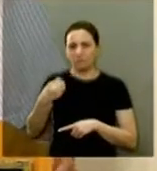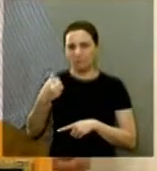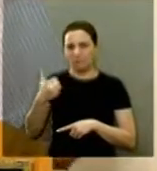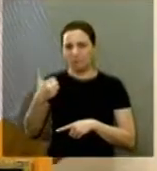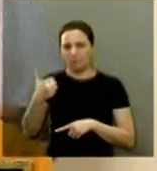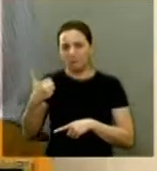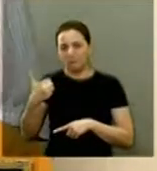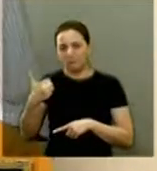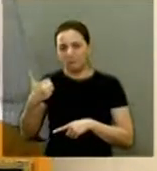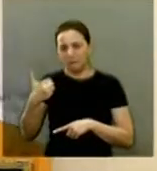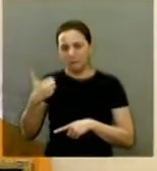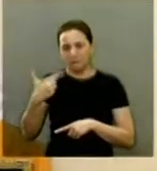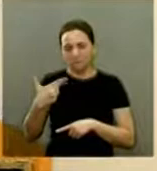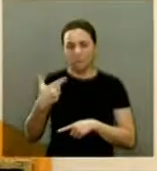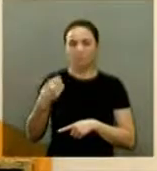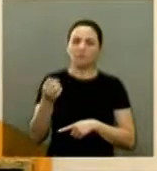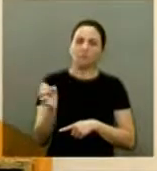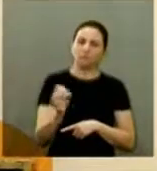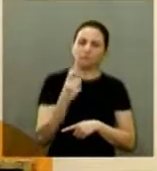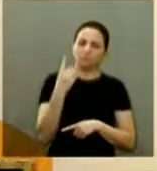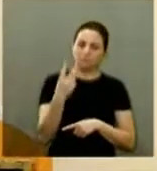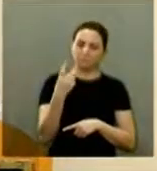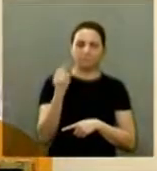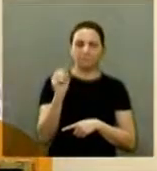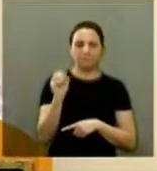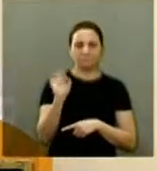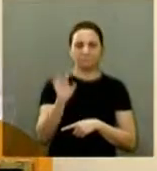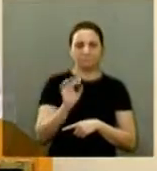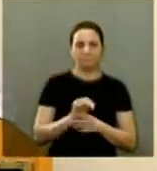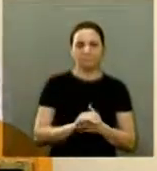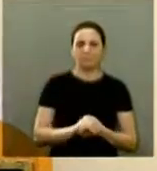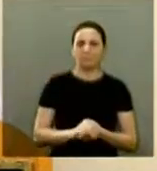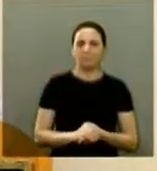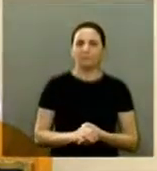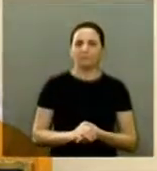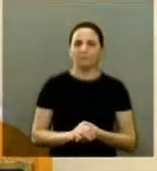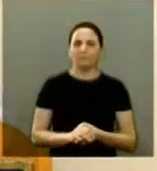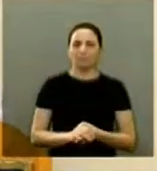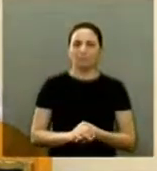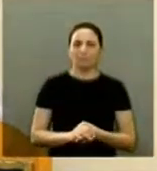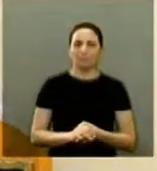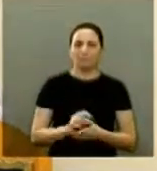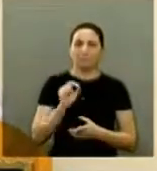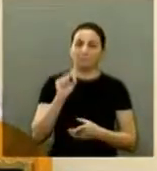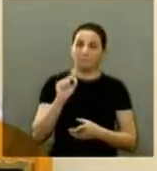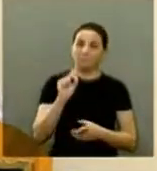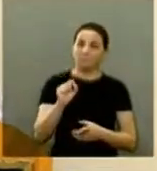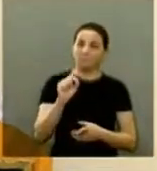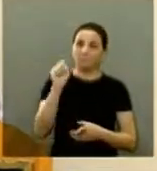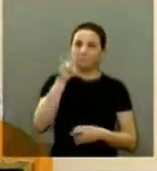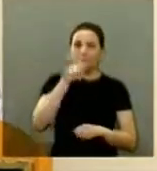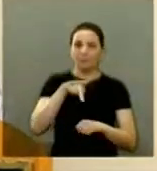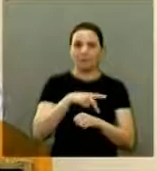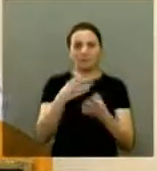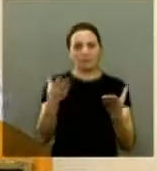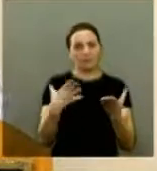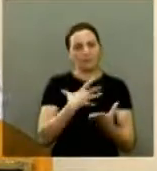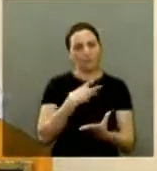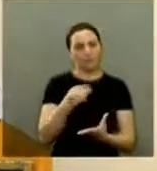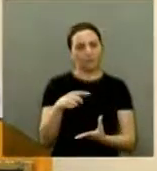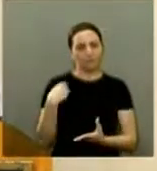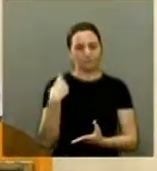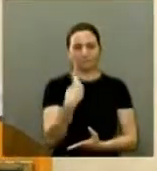então sei lá eu acho que quem será que é esse o país que a gente quer para os nossos filhos